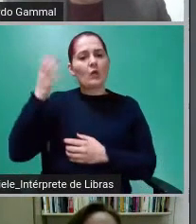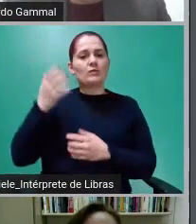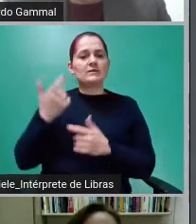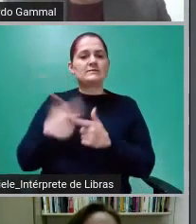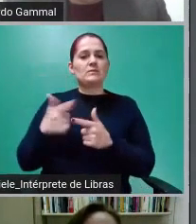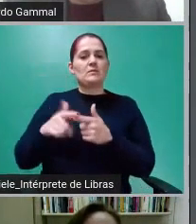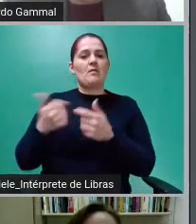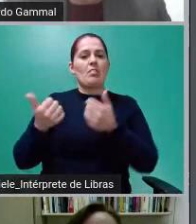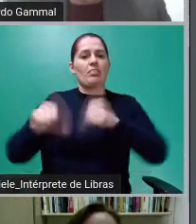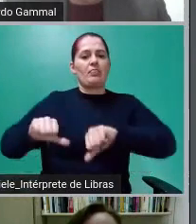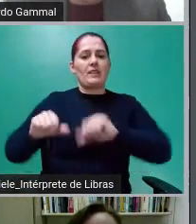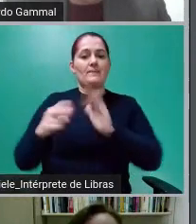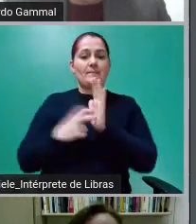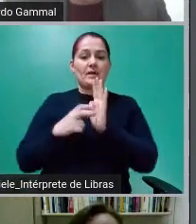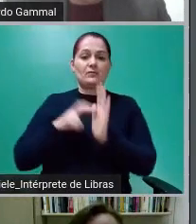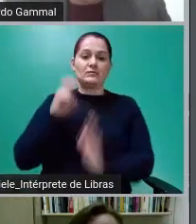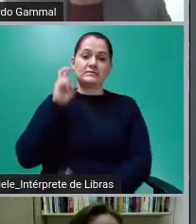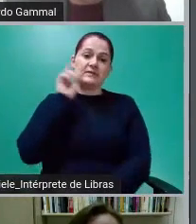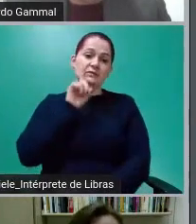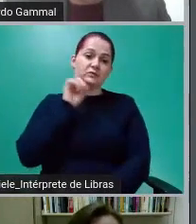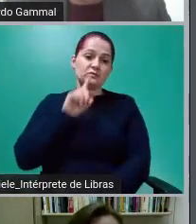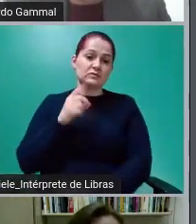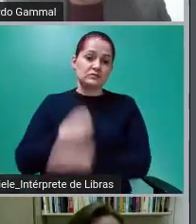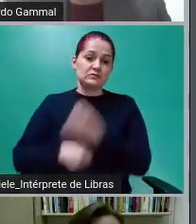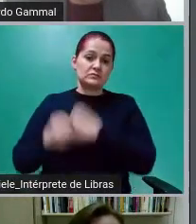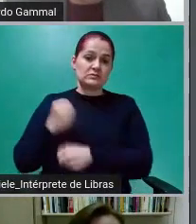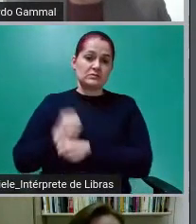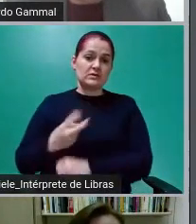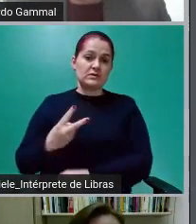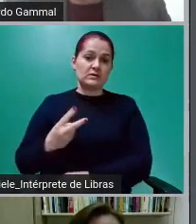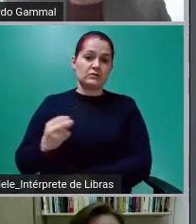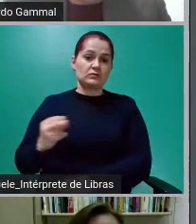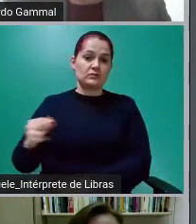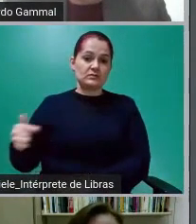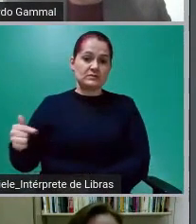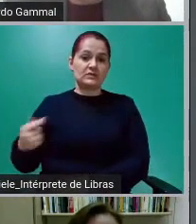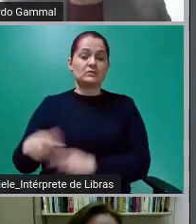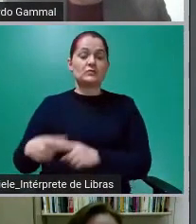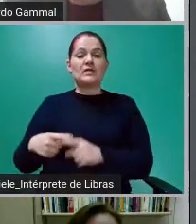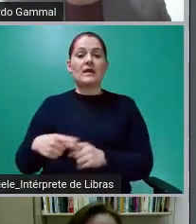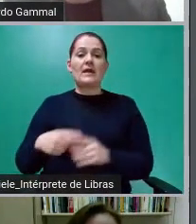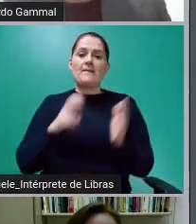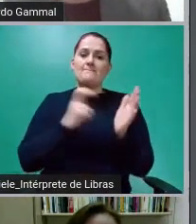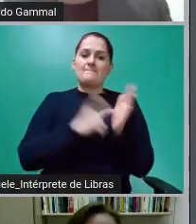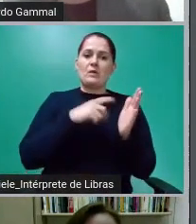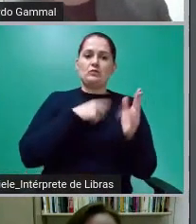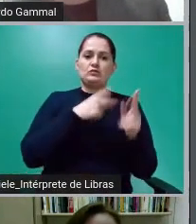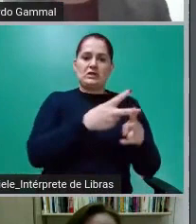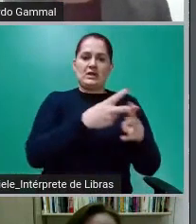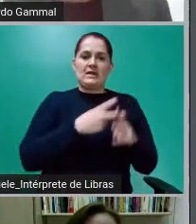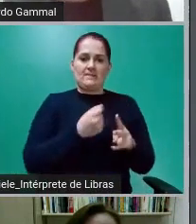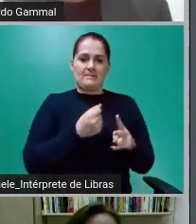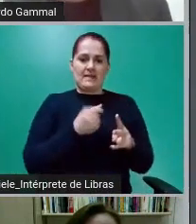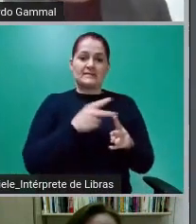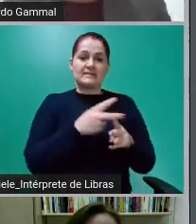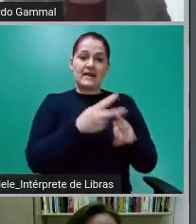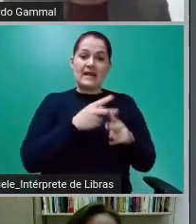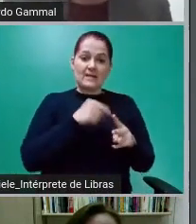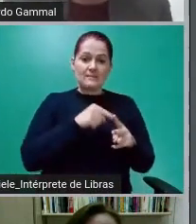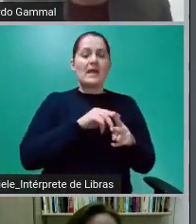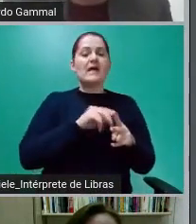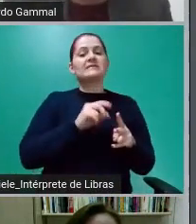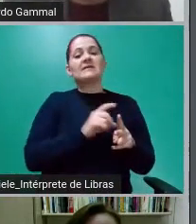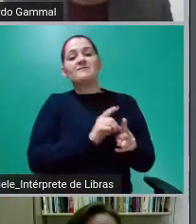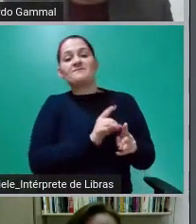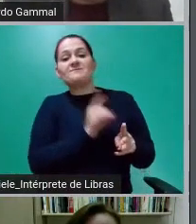aqueles empréstimos, eles emitiram derivativos, venderam, depois eles passaram a vender os derivativos